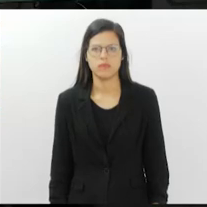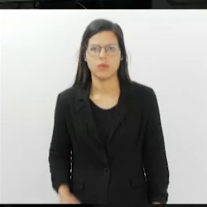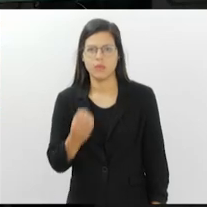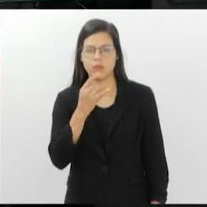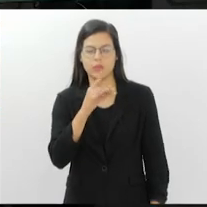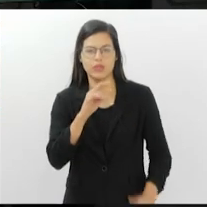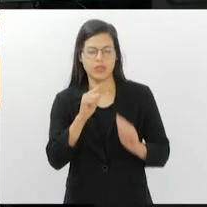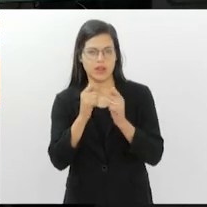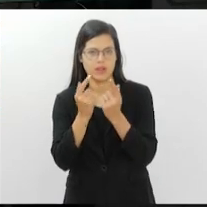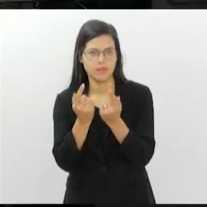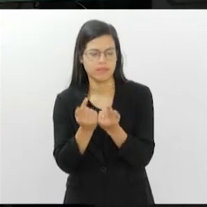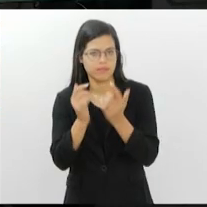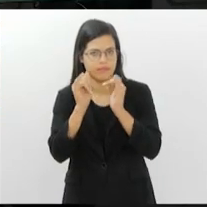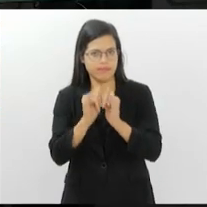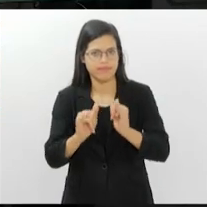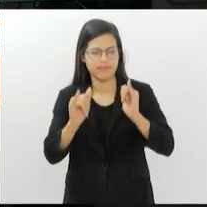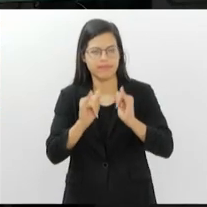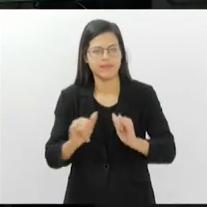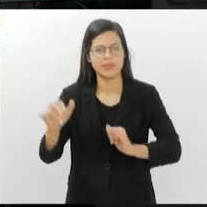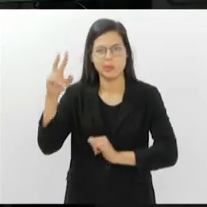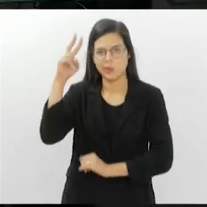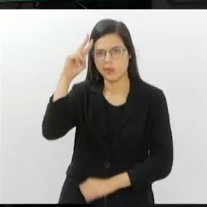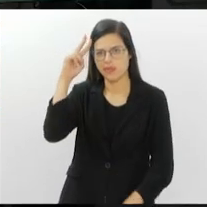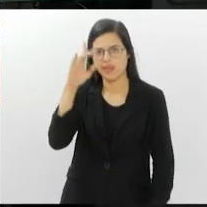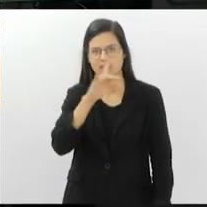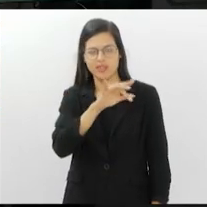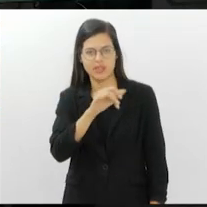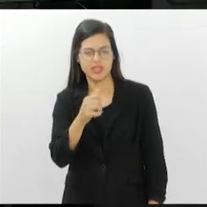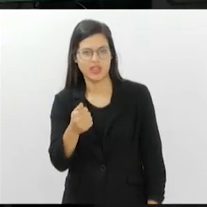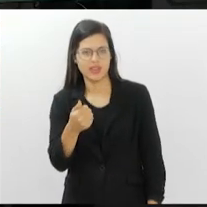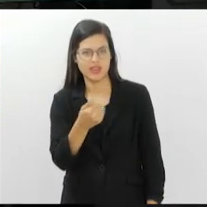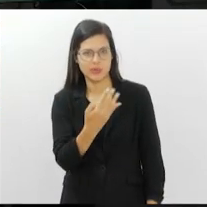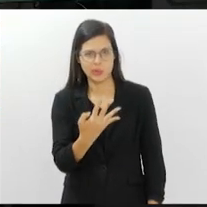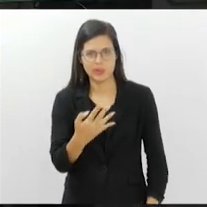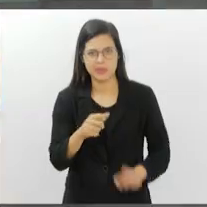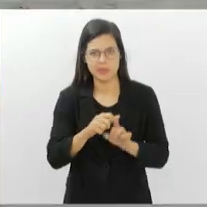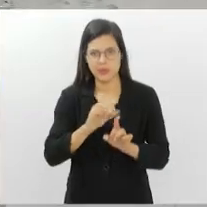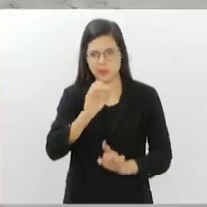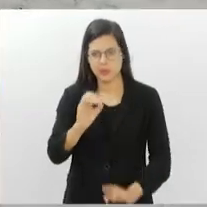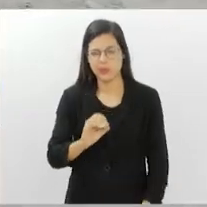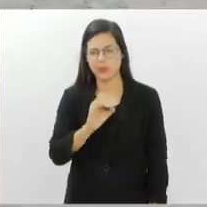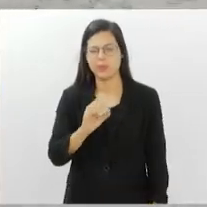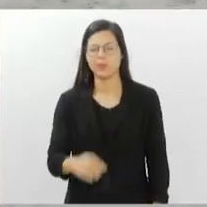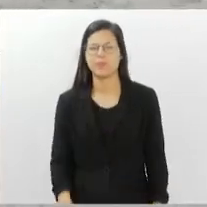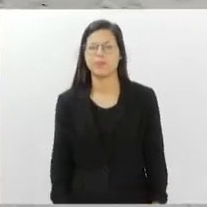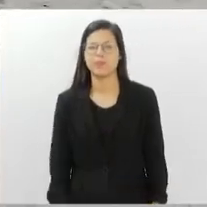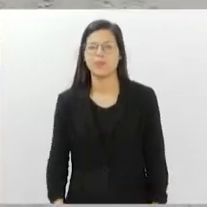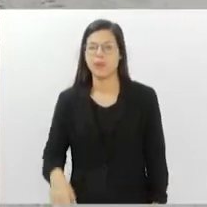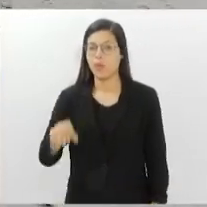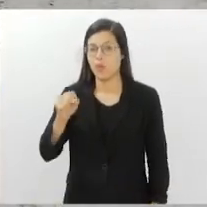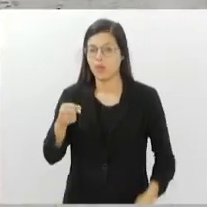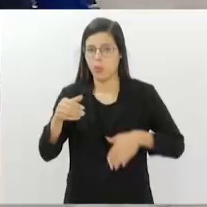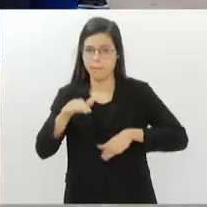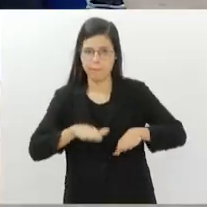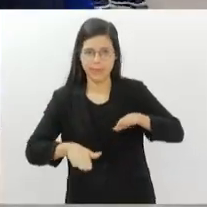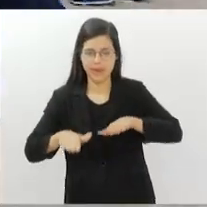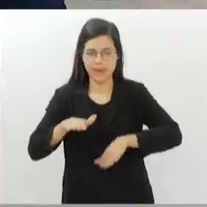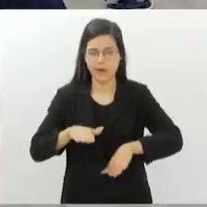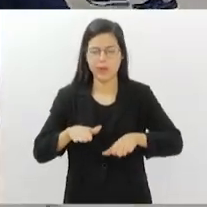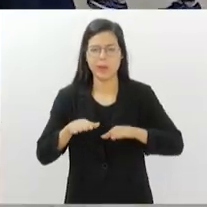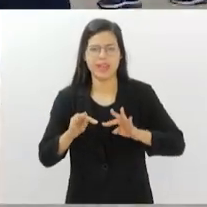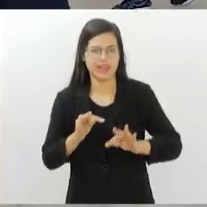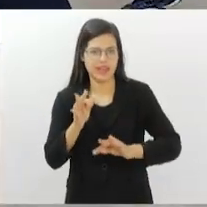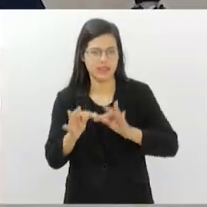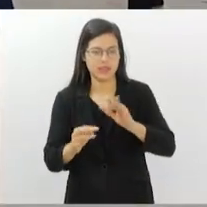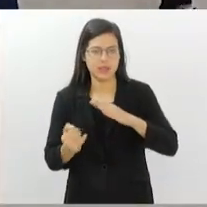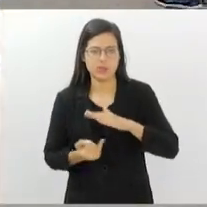O Bom Dia Alerj traz os seguintes destaques nesta segunda-feira, 14 de outubro. Oito pinguins reabilitados pelo